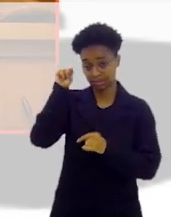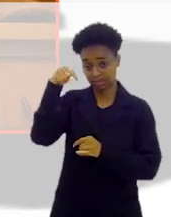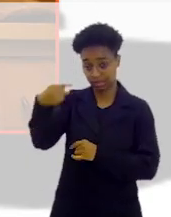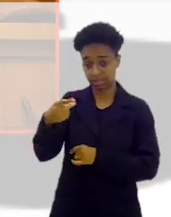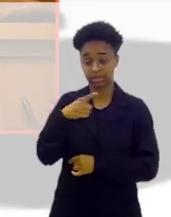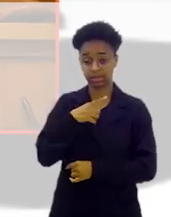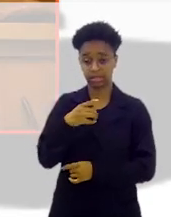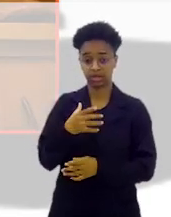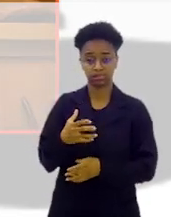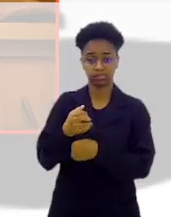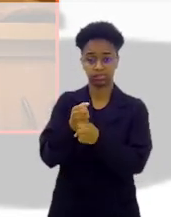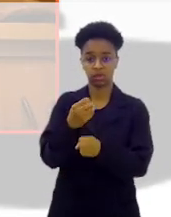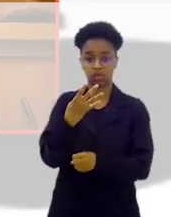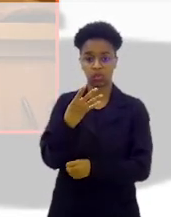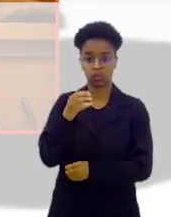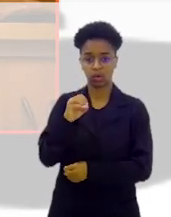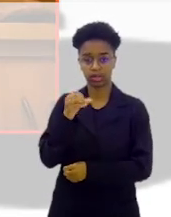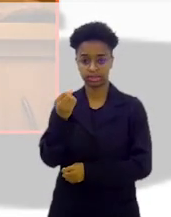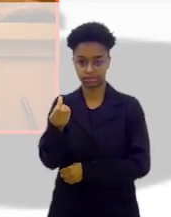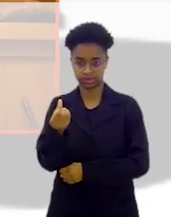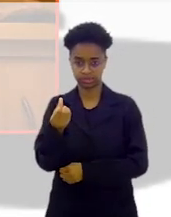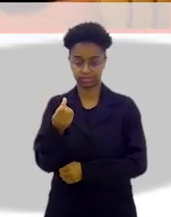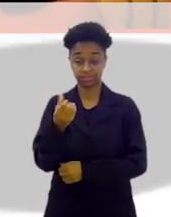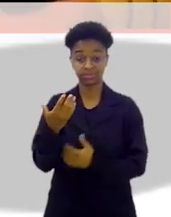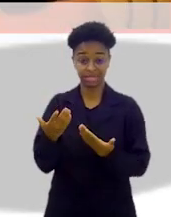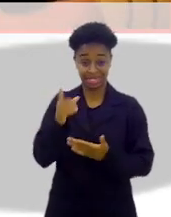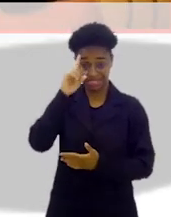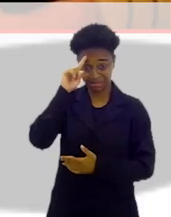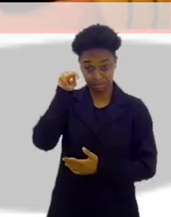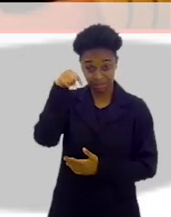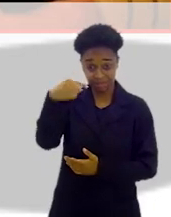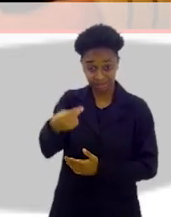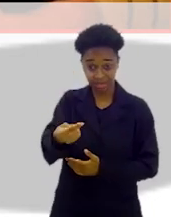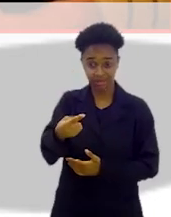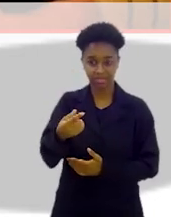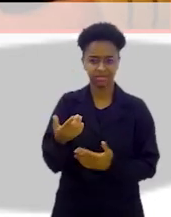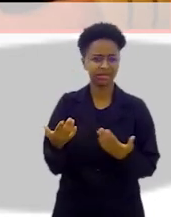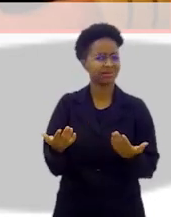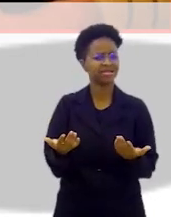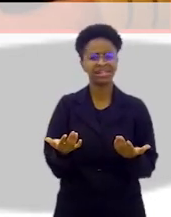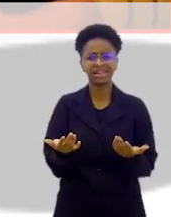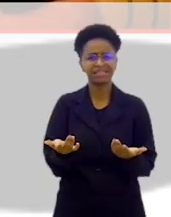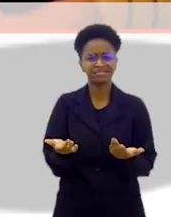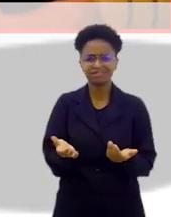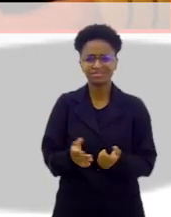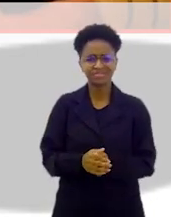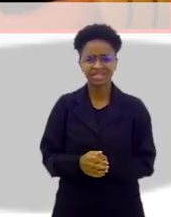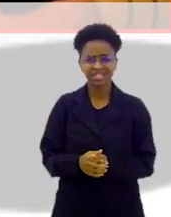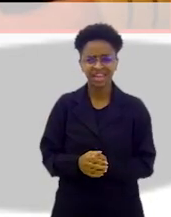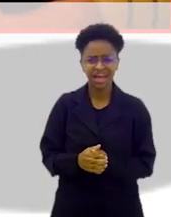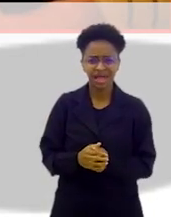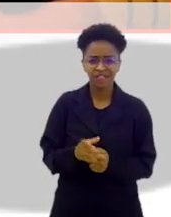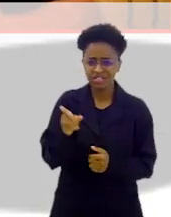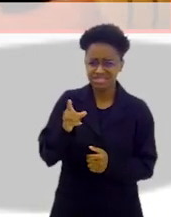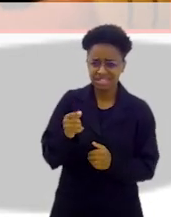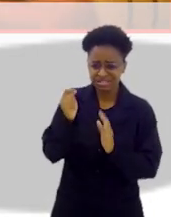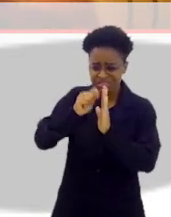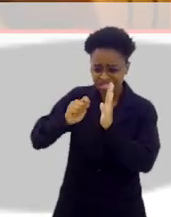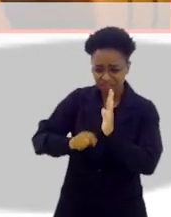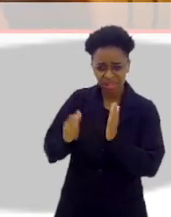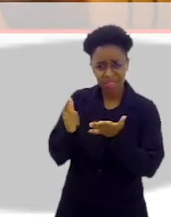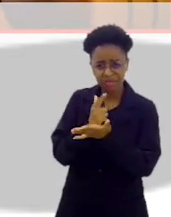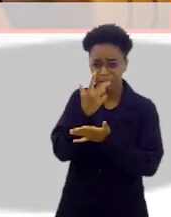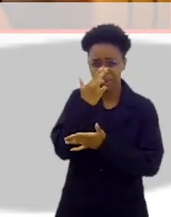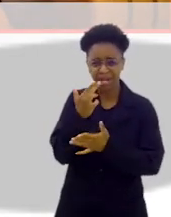semana que vem, 406. Ou seja, semana que vem você já está... Ou seja, fazer um livro para